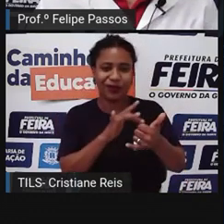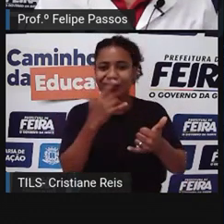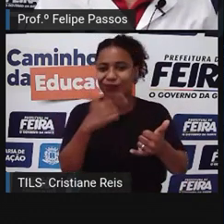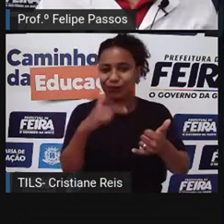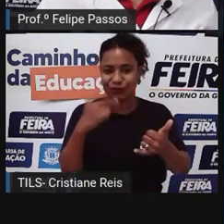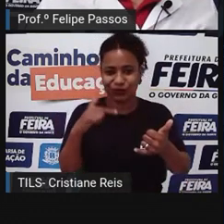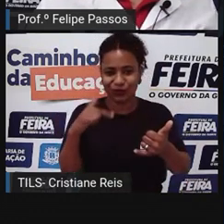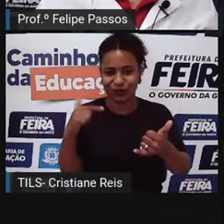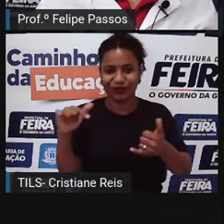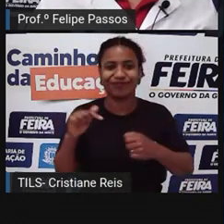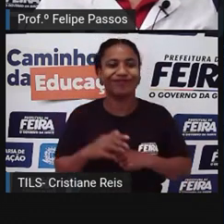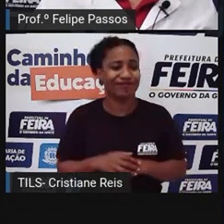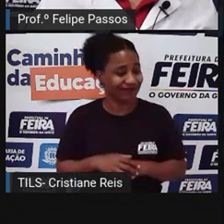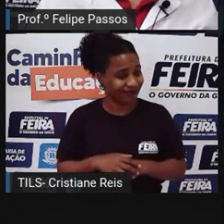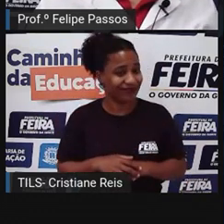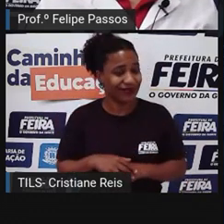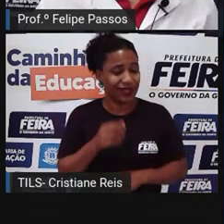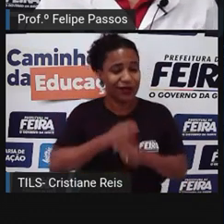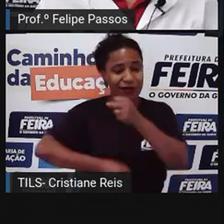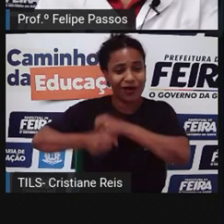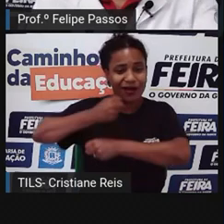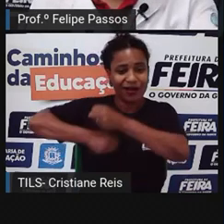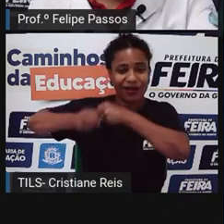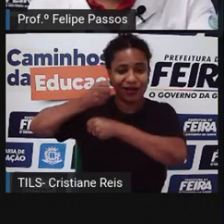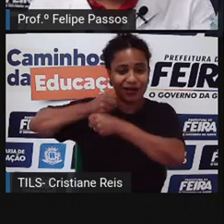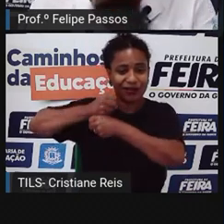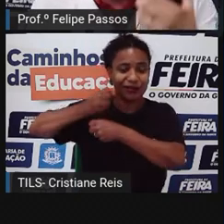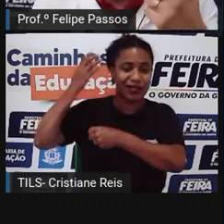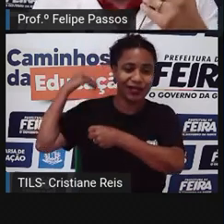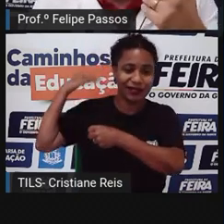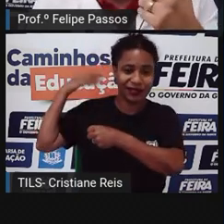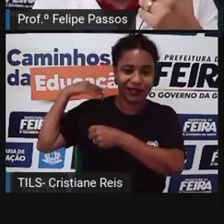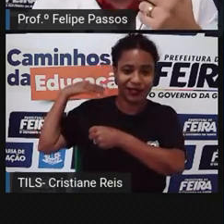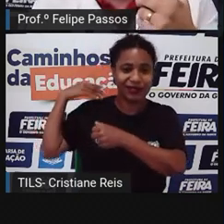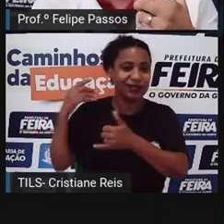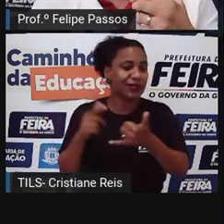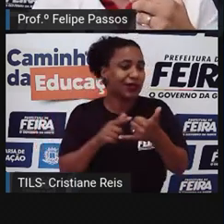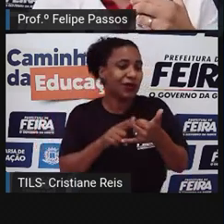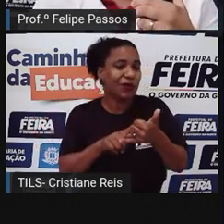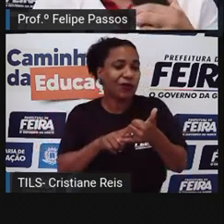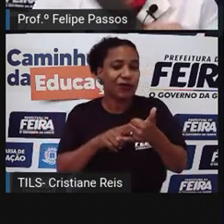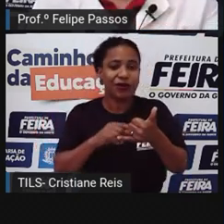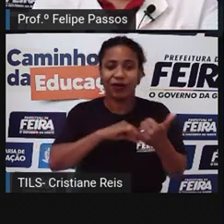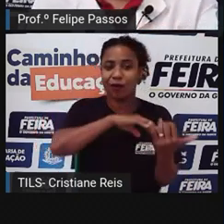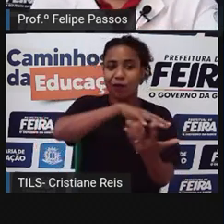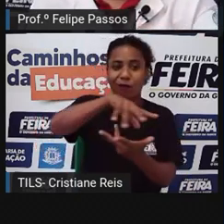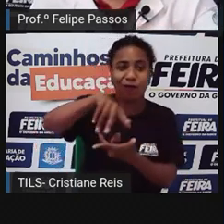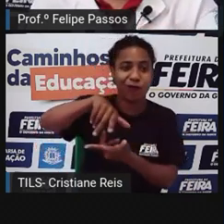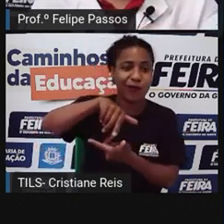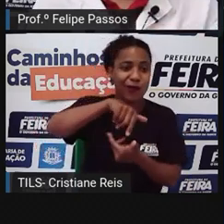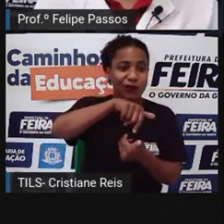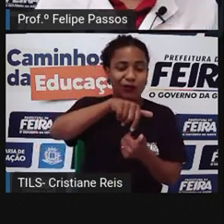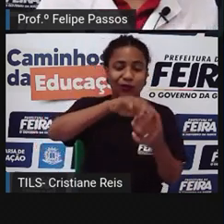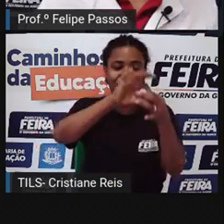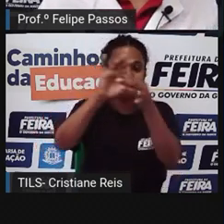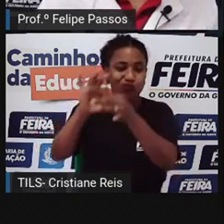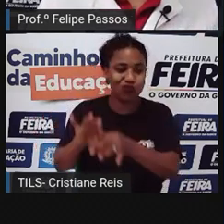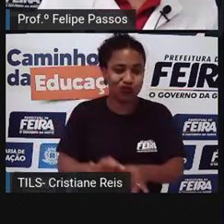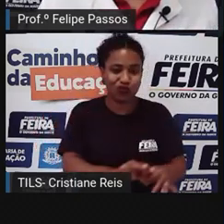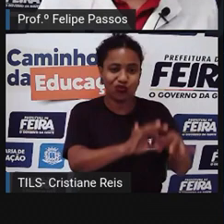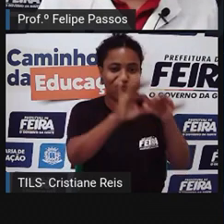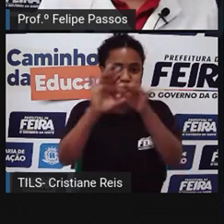Então, coisa de poucos anos atrás, a gente não tinha ideia de que o mundo viraria o que ele virou hoje. A gente tinha